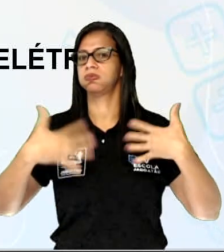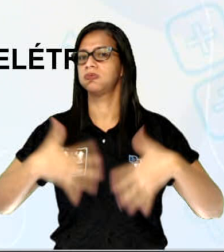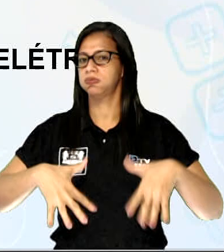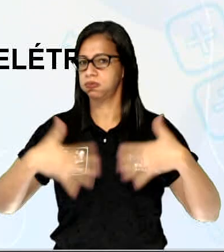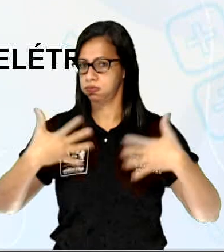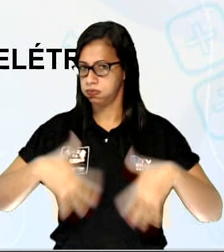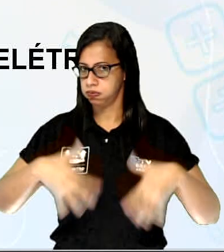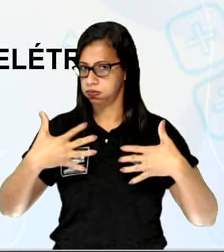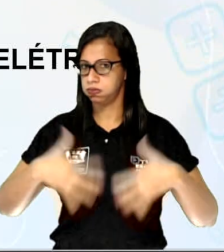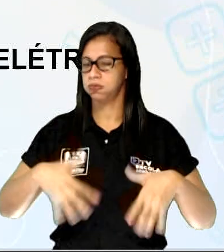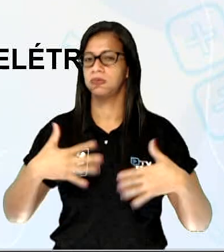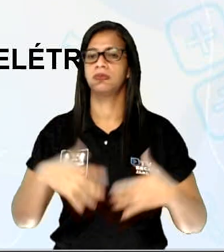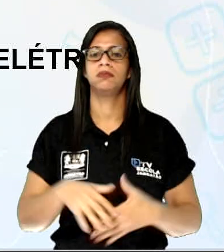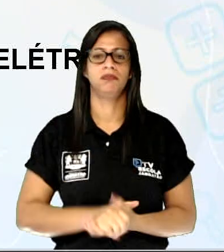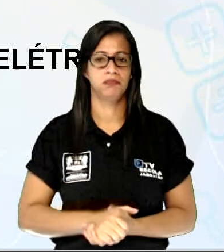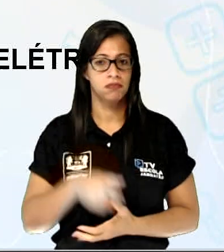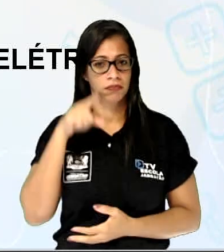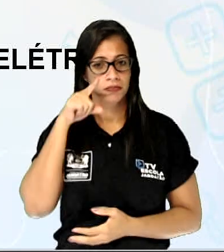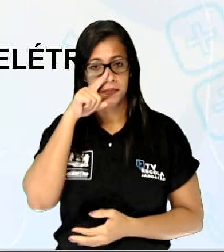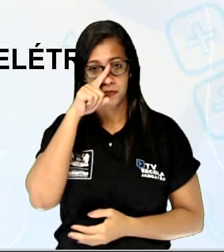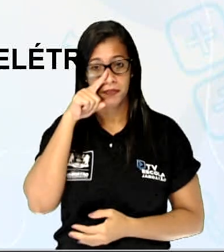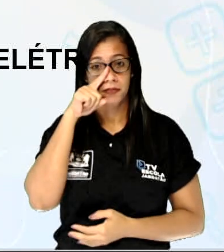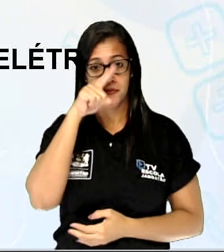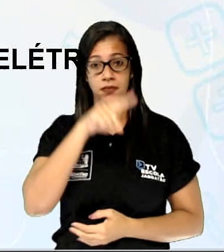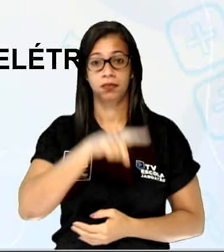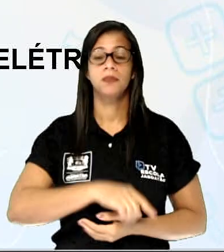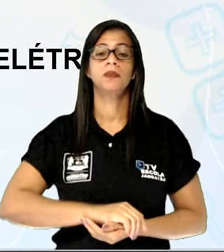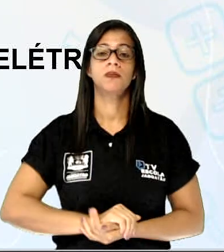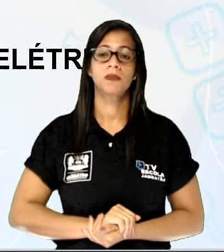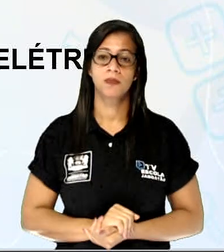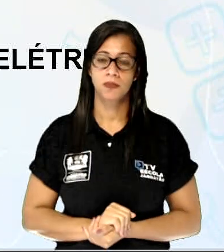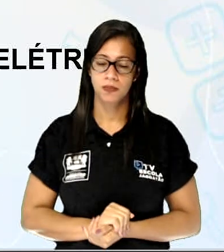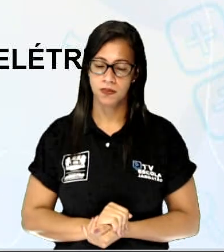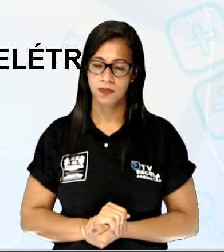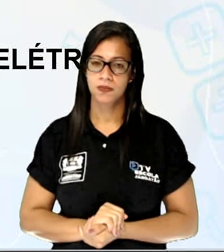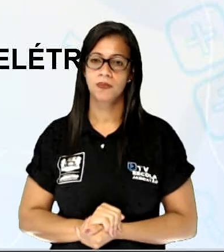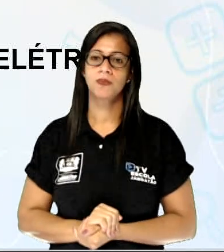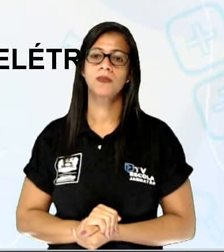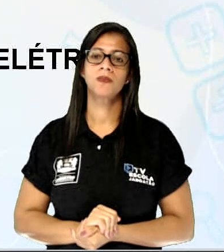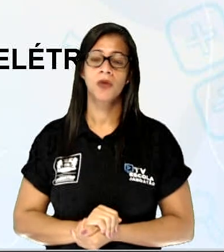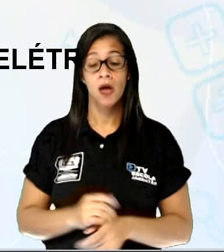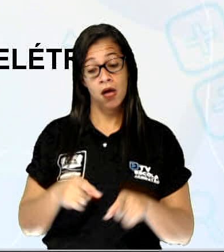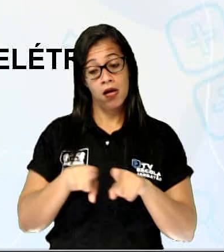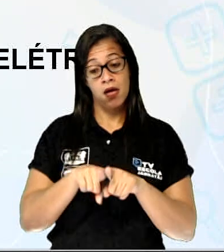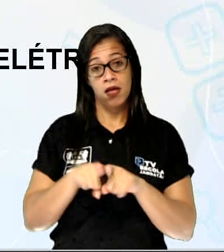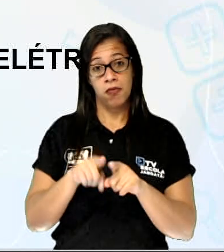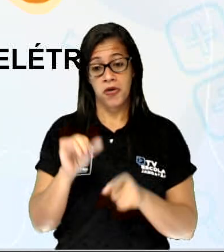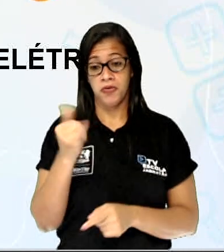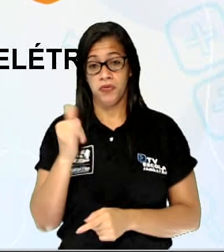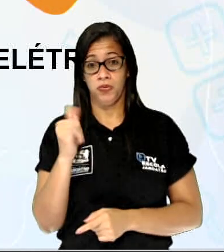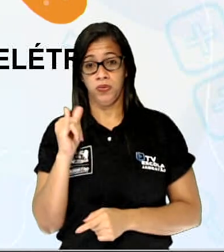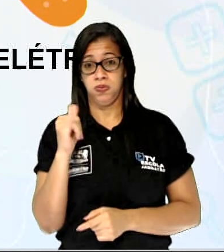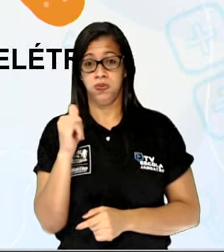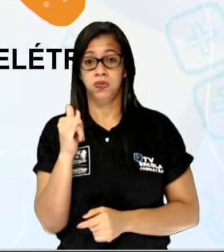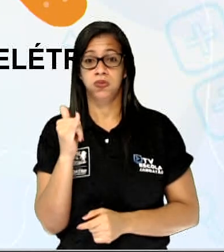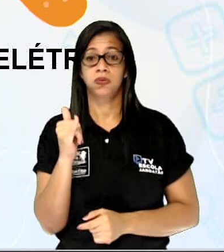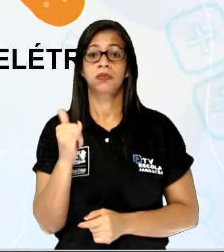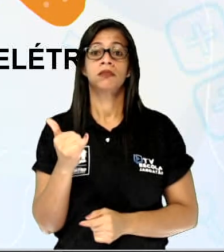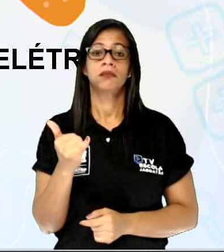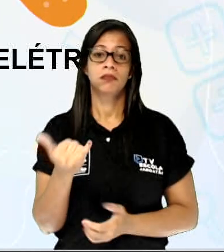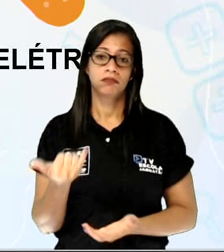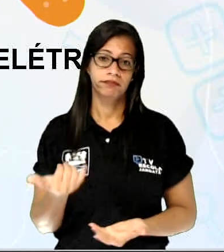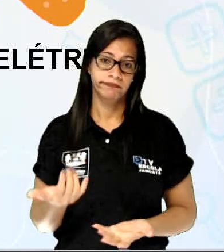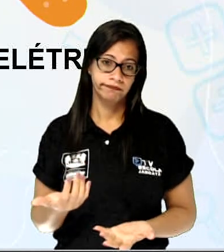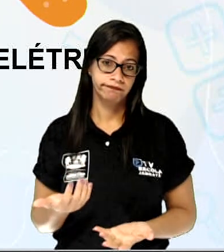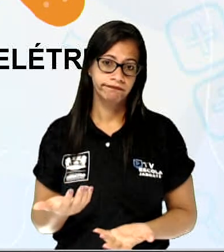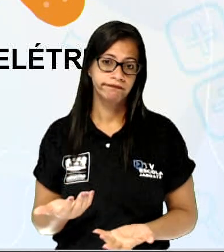ferro elétrico, né? O ferro de passar roupa. E pode ter o quê? Choque elétrico. E aí